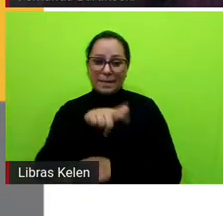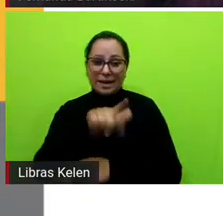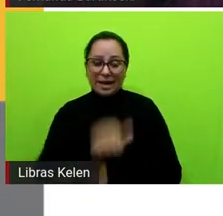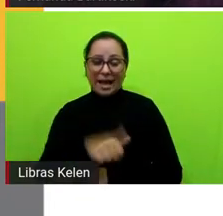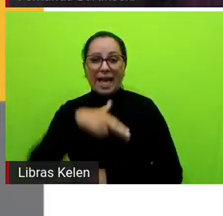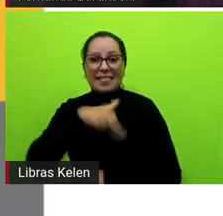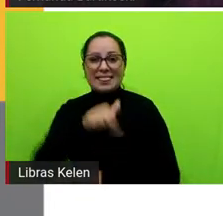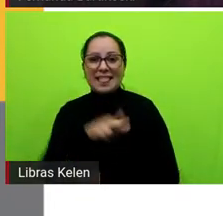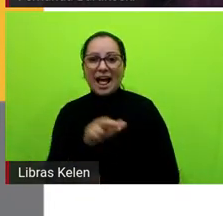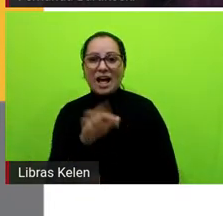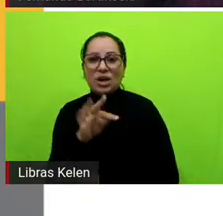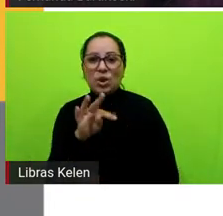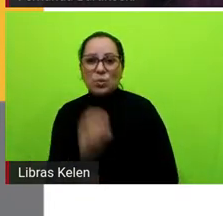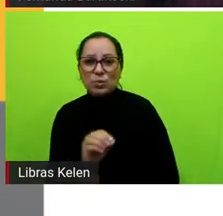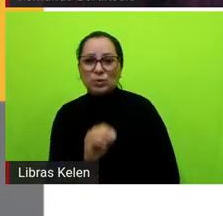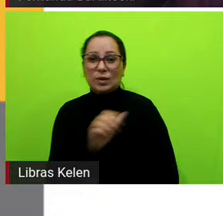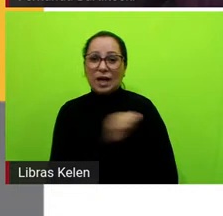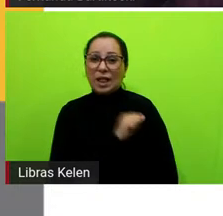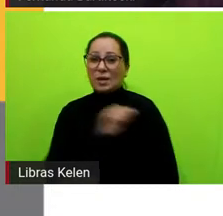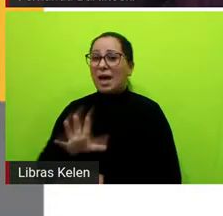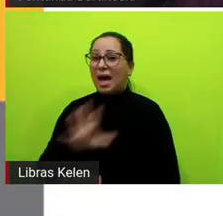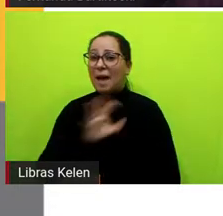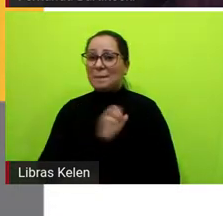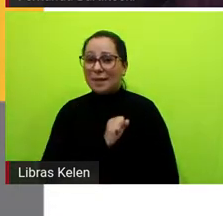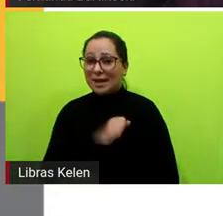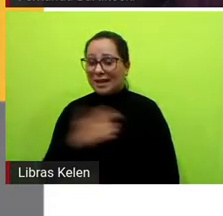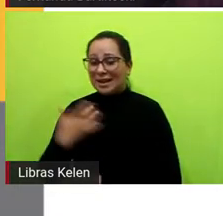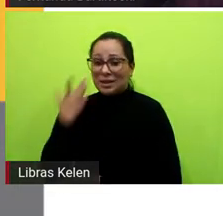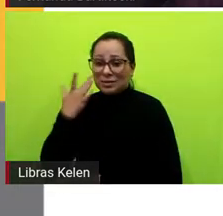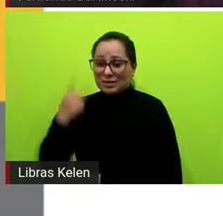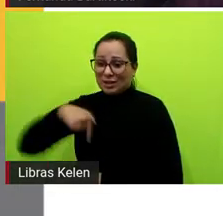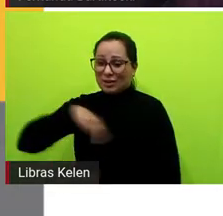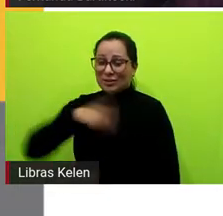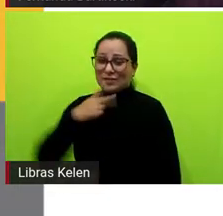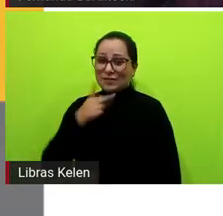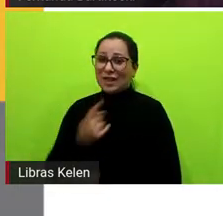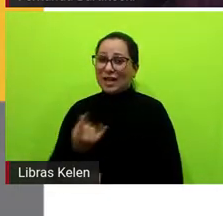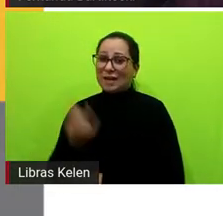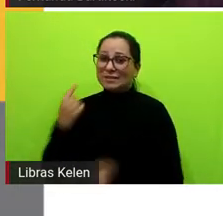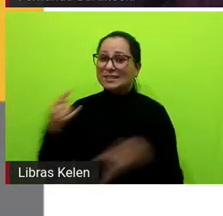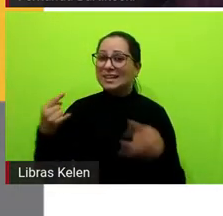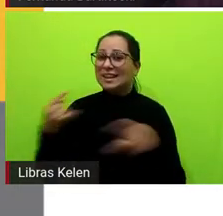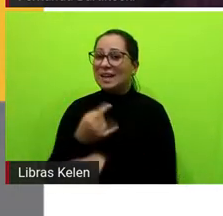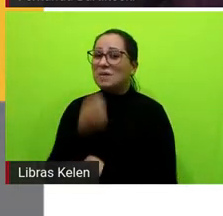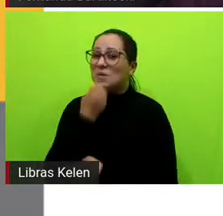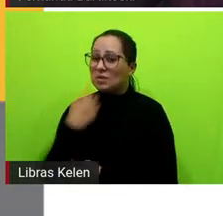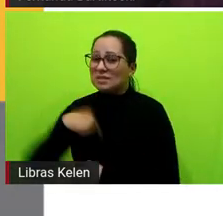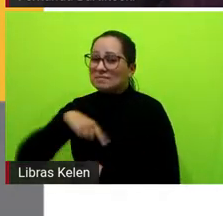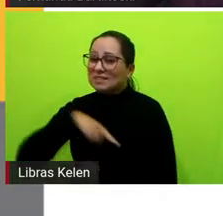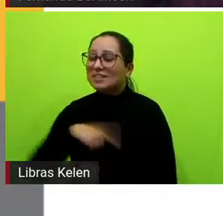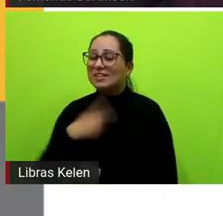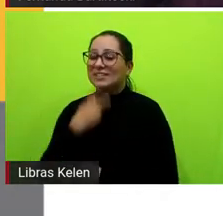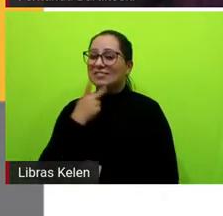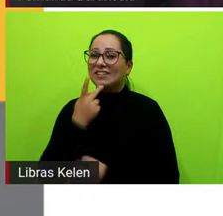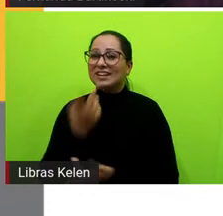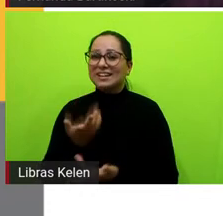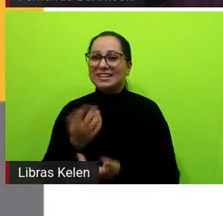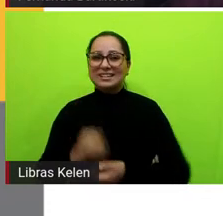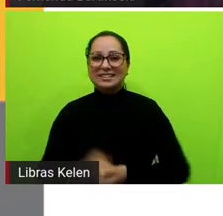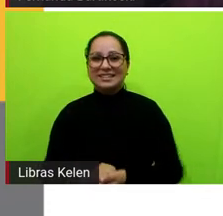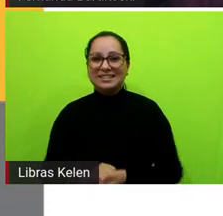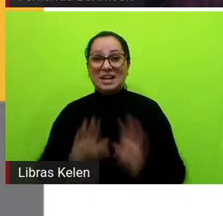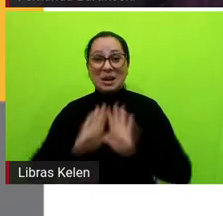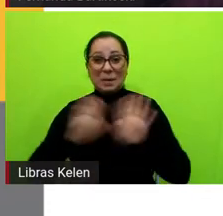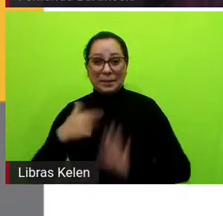amaram eu não sei se foi porque a gente falou disso na última live conta aí para a gente professora Suzana mas a